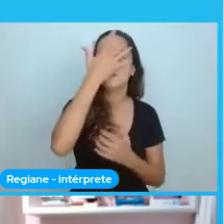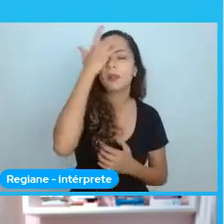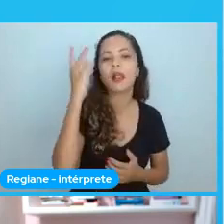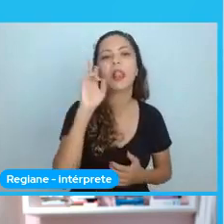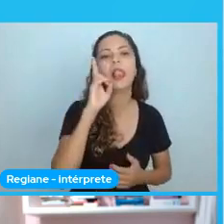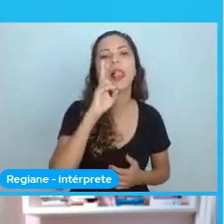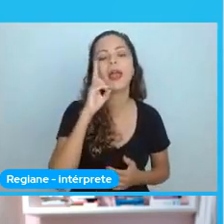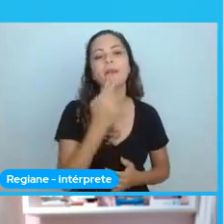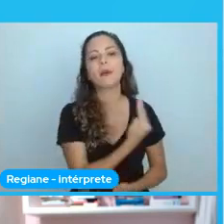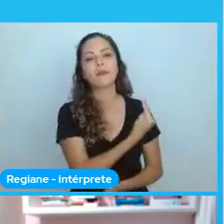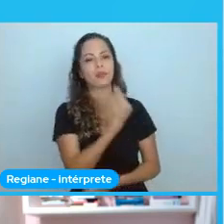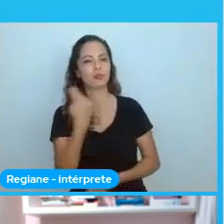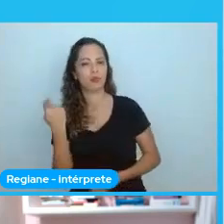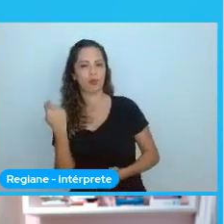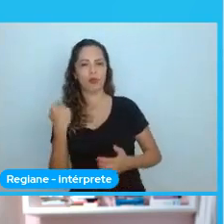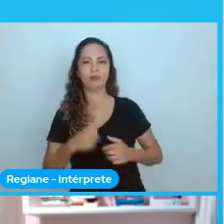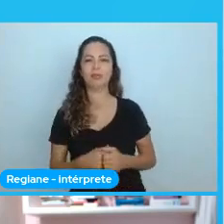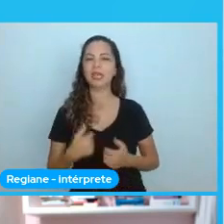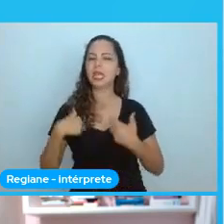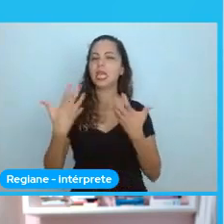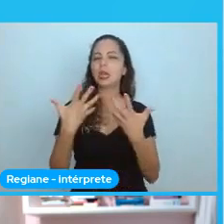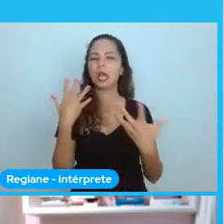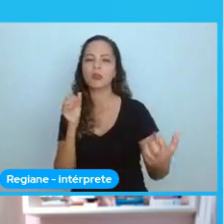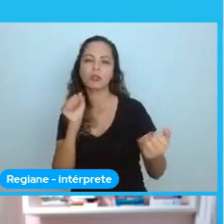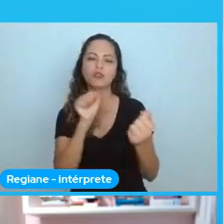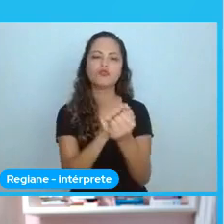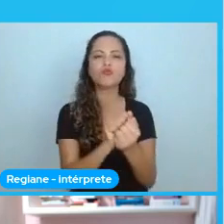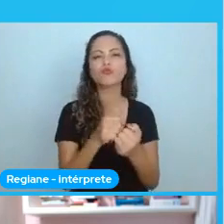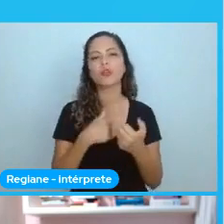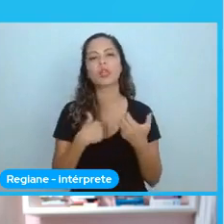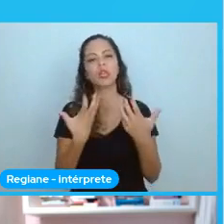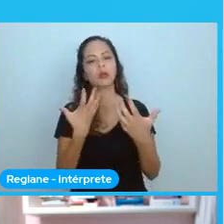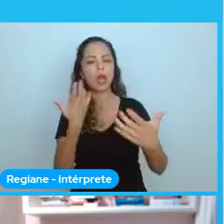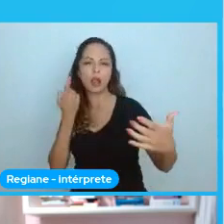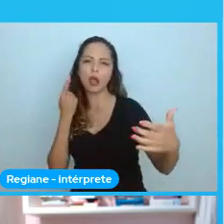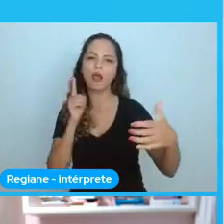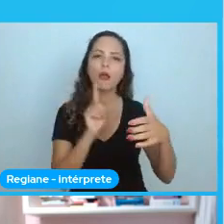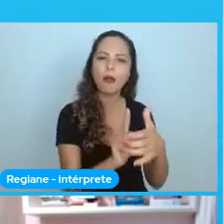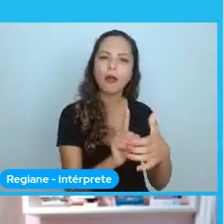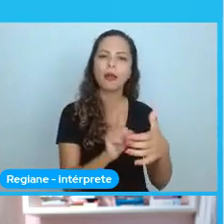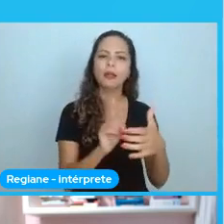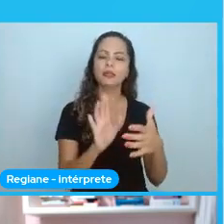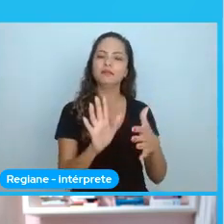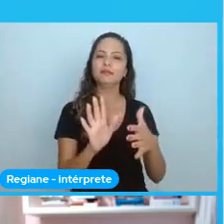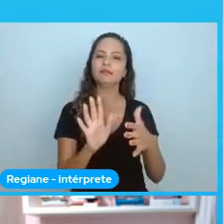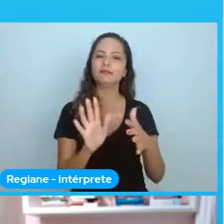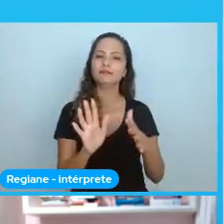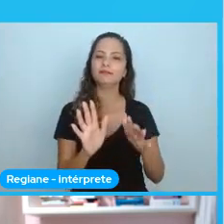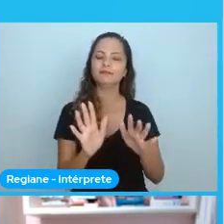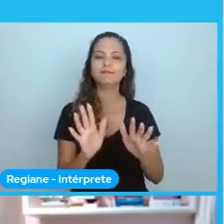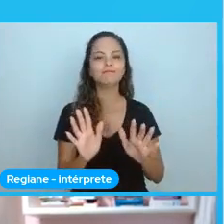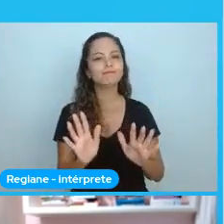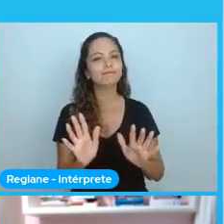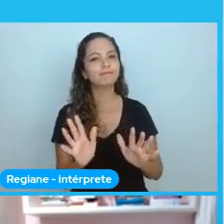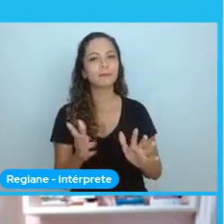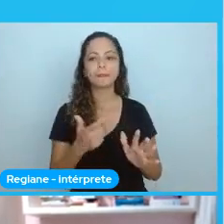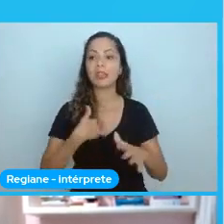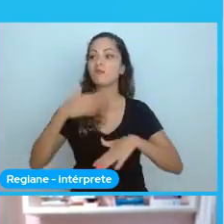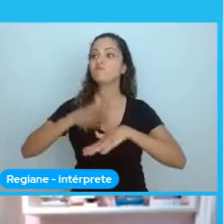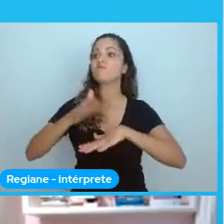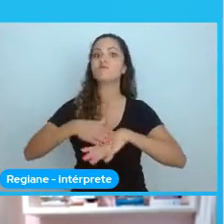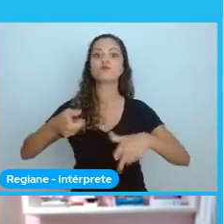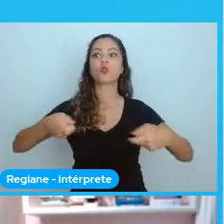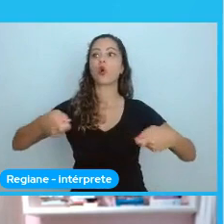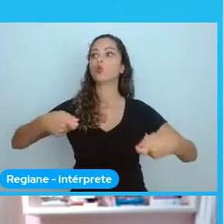sabe? Eu quero estar envolvida. E uma certa sensação de... Pode deixar, sabe? Estou controlando aqui as coisas. Está dando